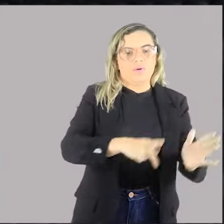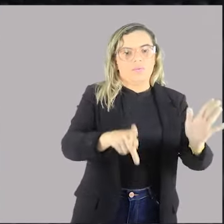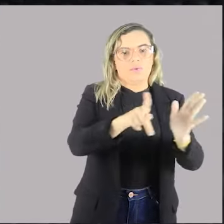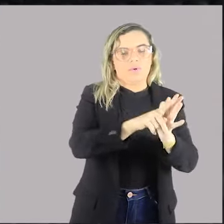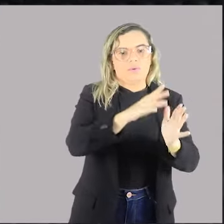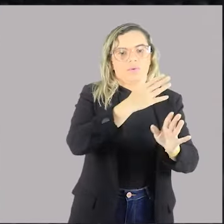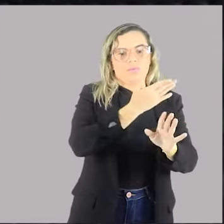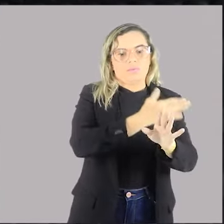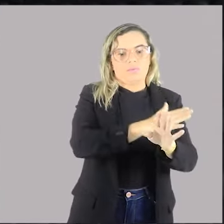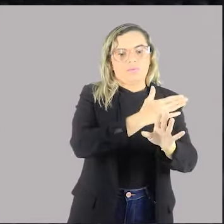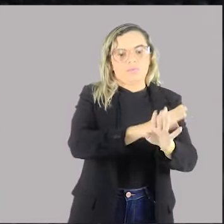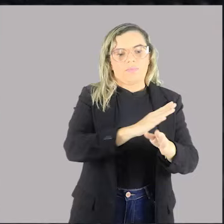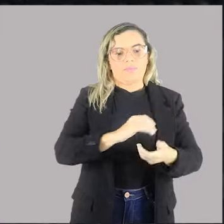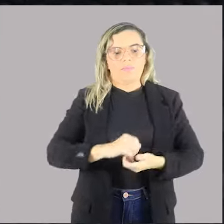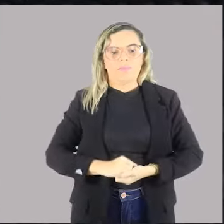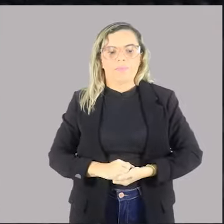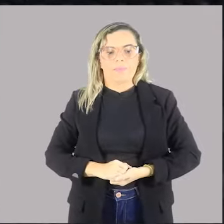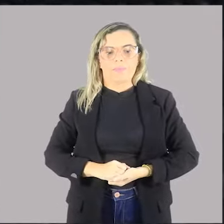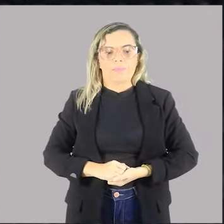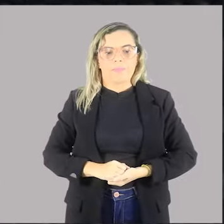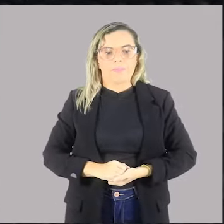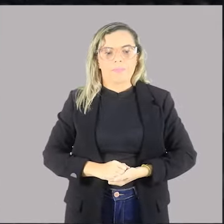ato, certo? É o próprio ato.